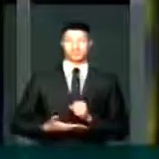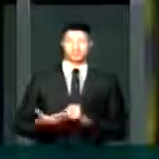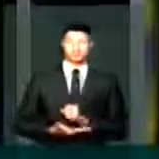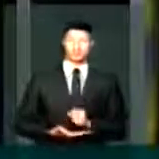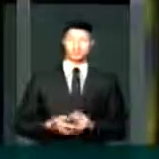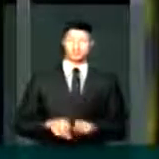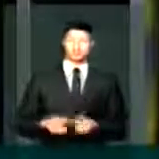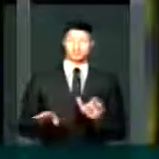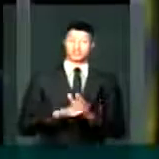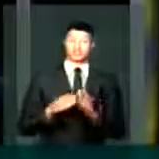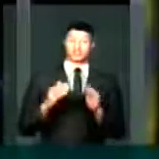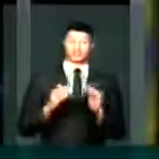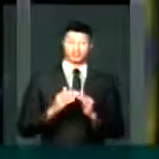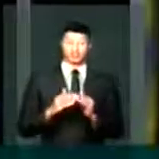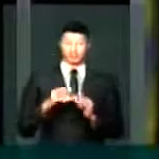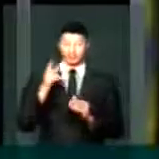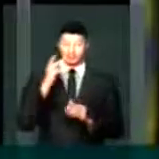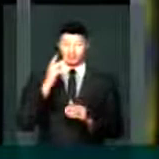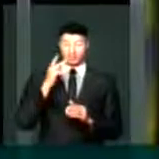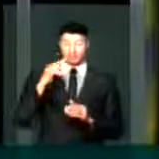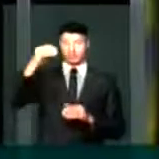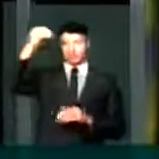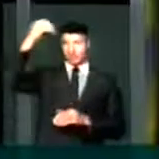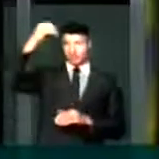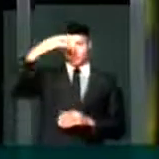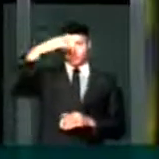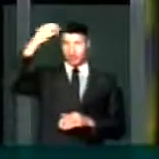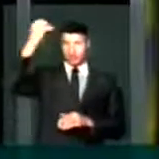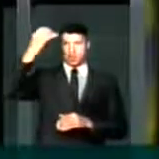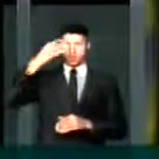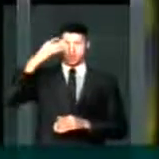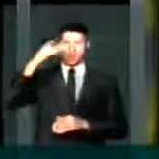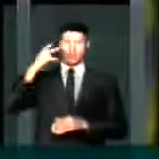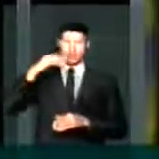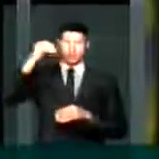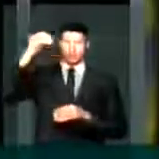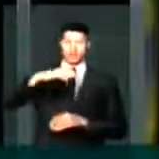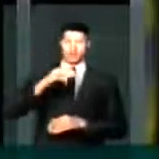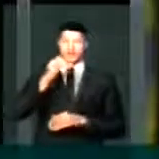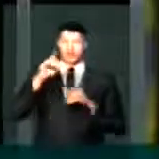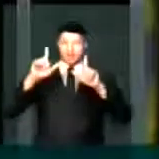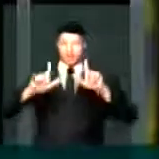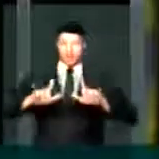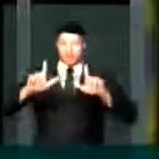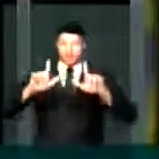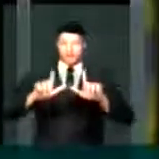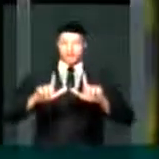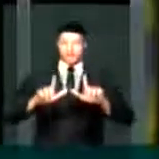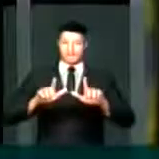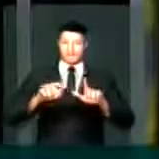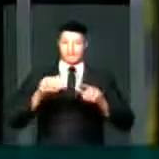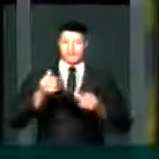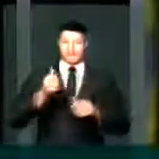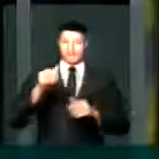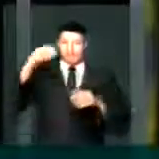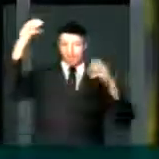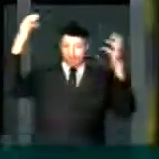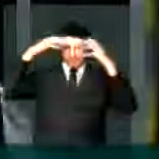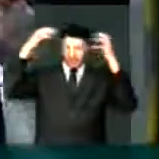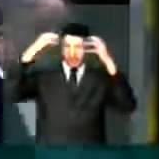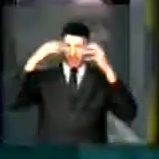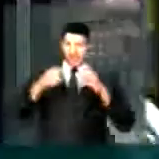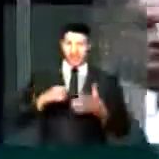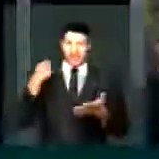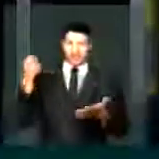Chega em casa para acender a luz, para poder ligar a televisão, para poder tomar seu banho.